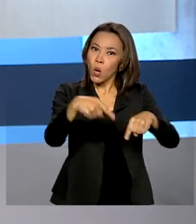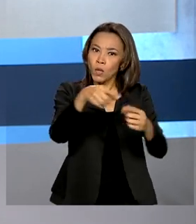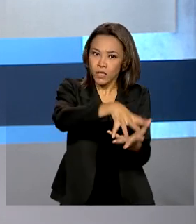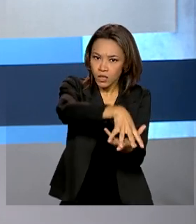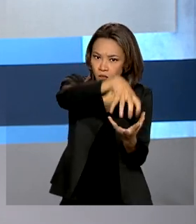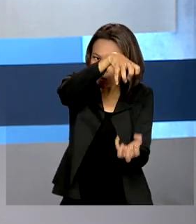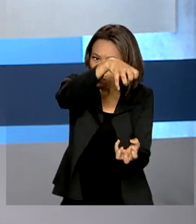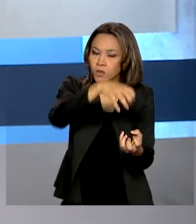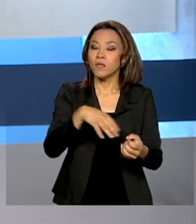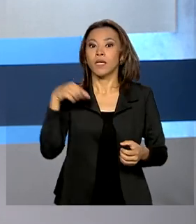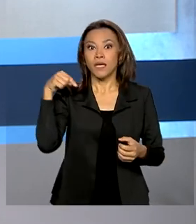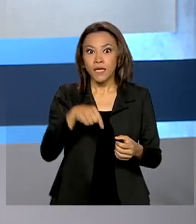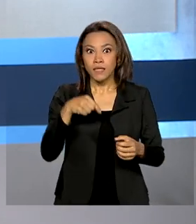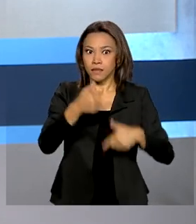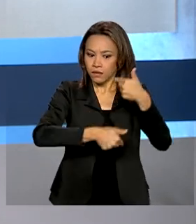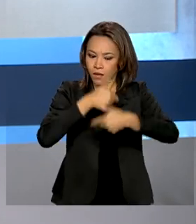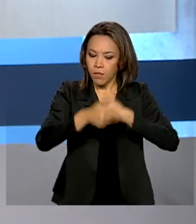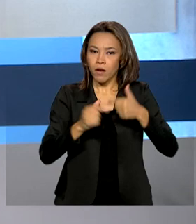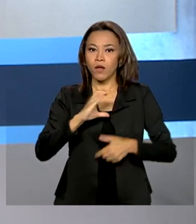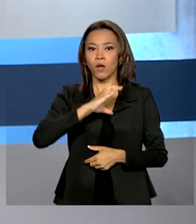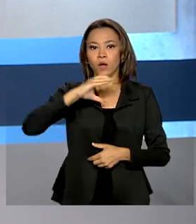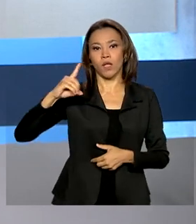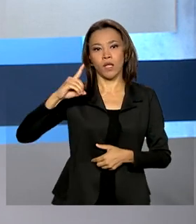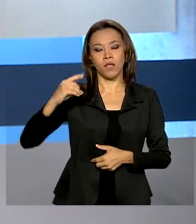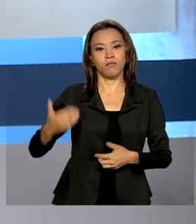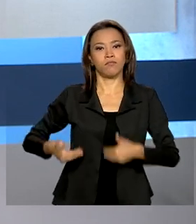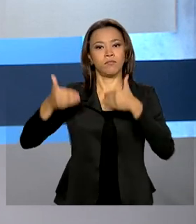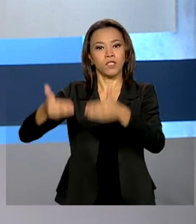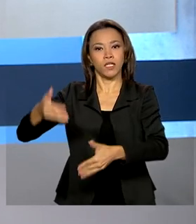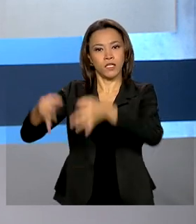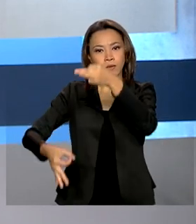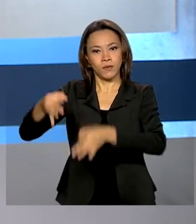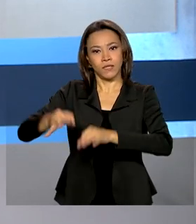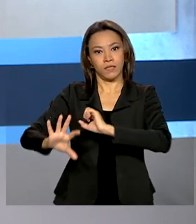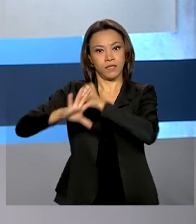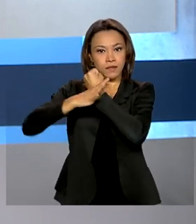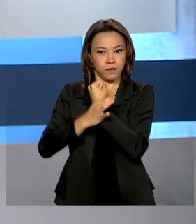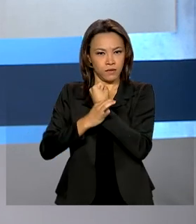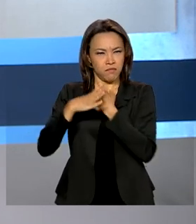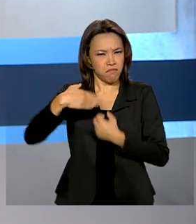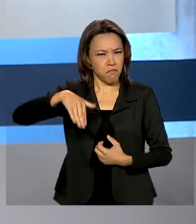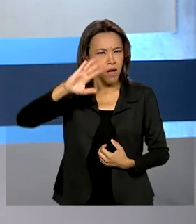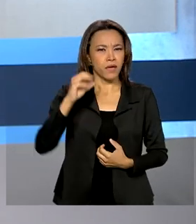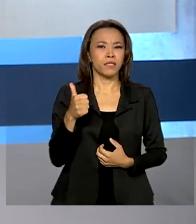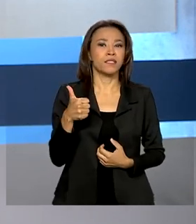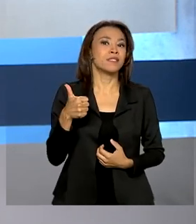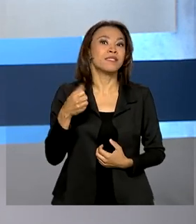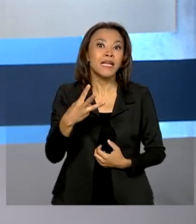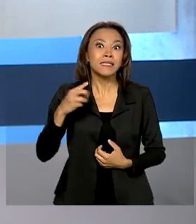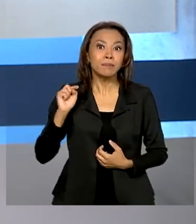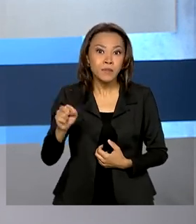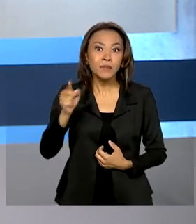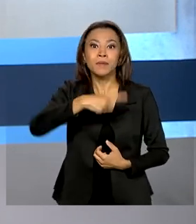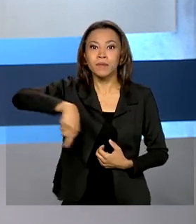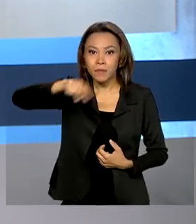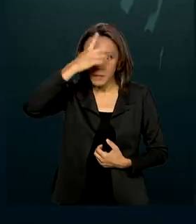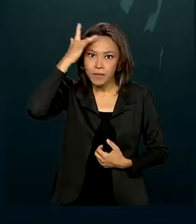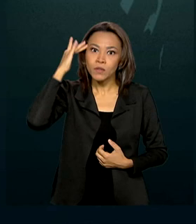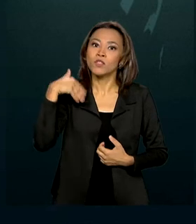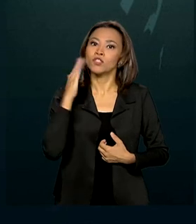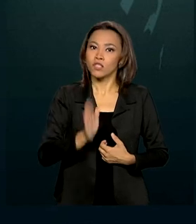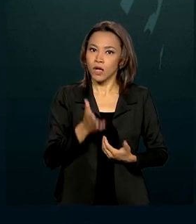Vetos. A ação foi coordenada pelo Ministério da Justiça e Segurança Pública. Mais de 13 mil vítimas foram atendidas.